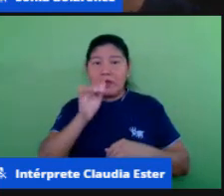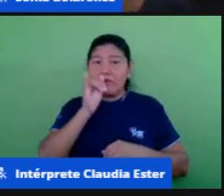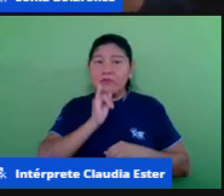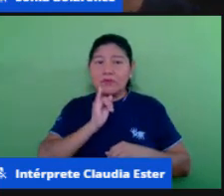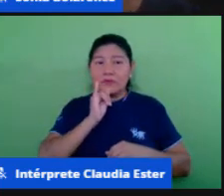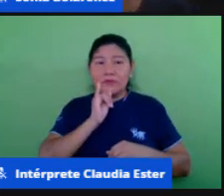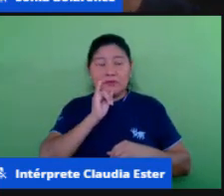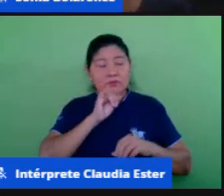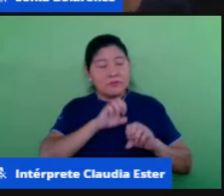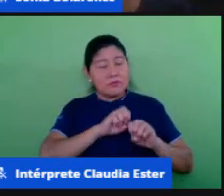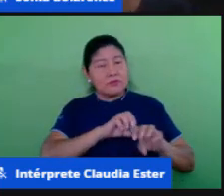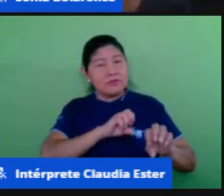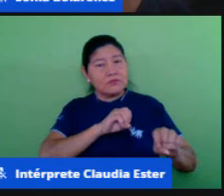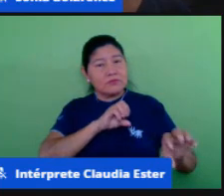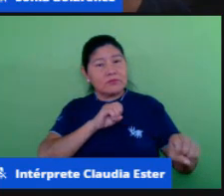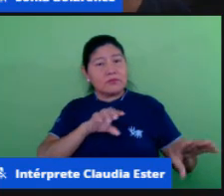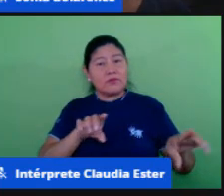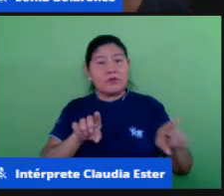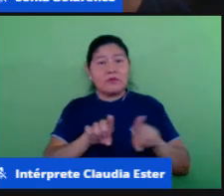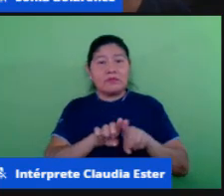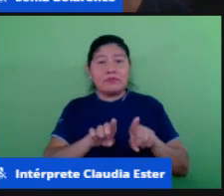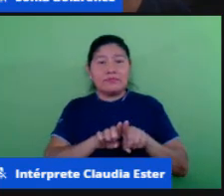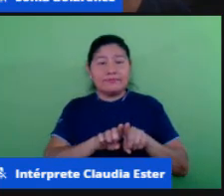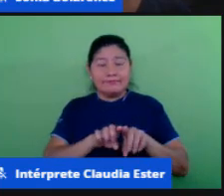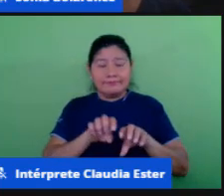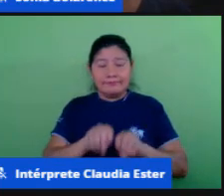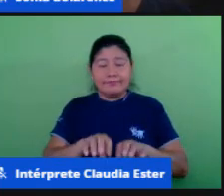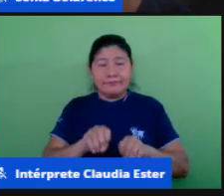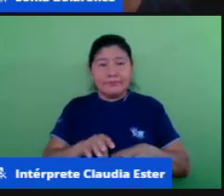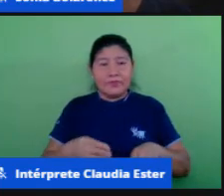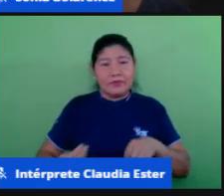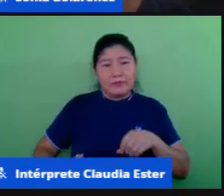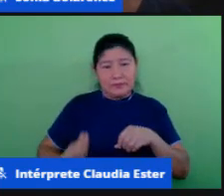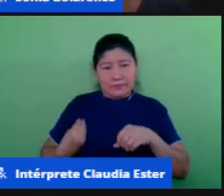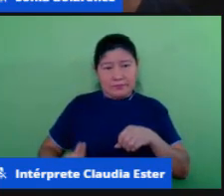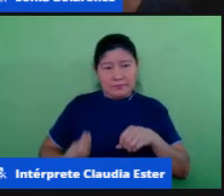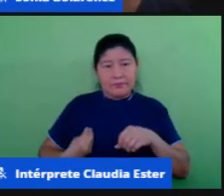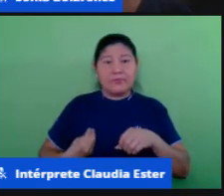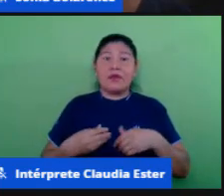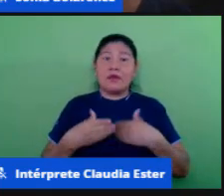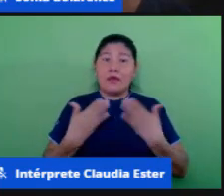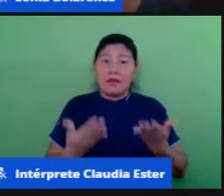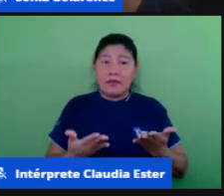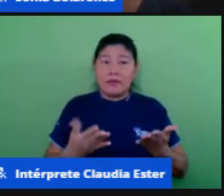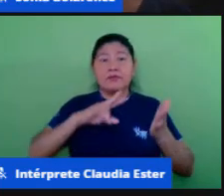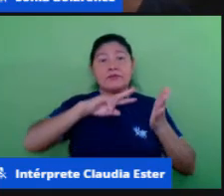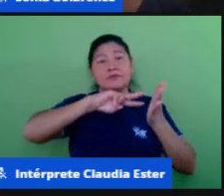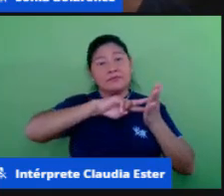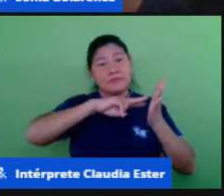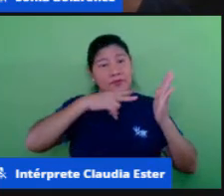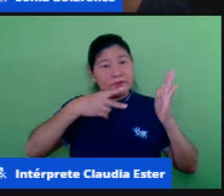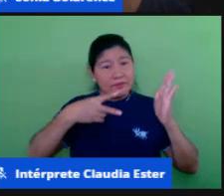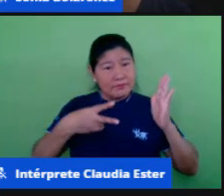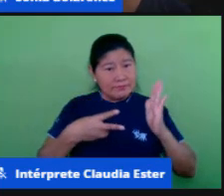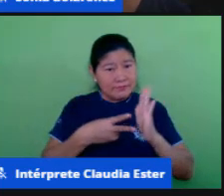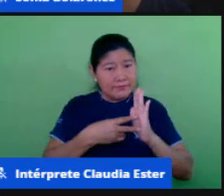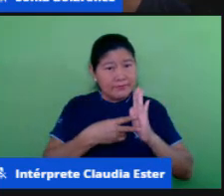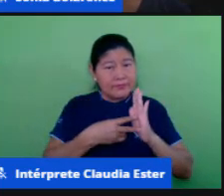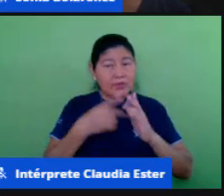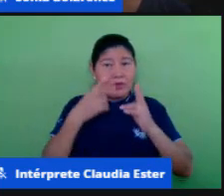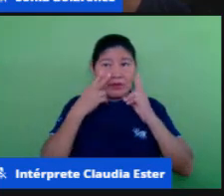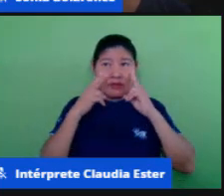remoto então esse é o nosso conceito de TIC né esses computadores que nós estamos